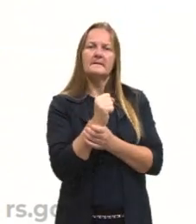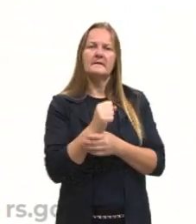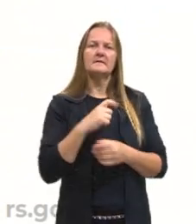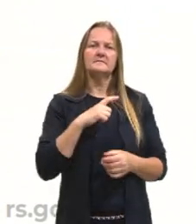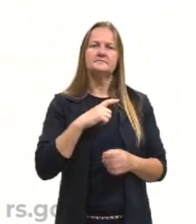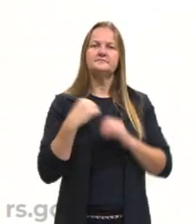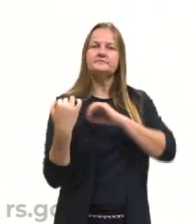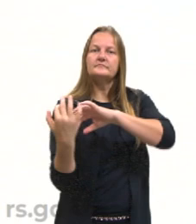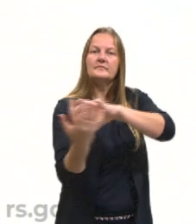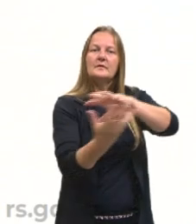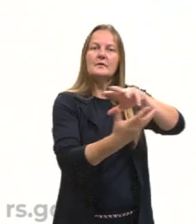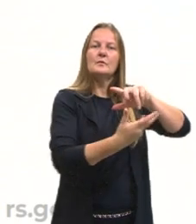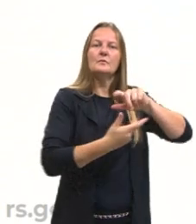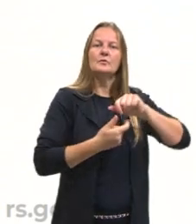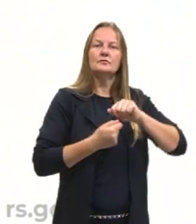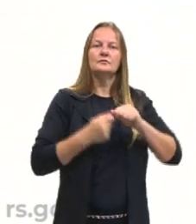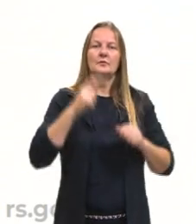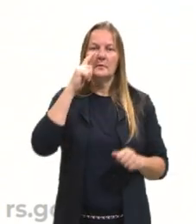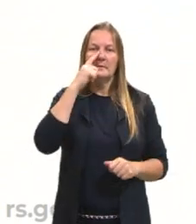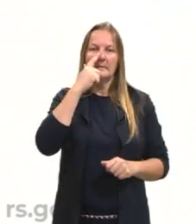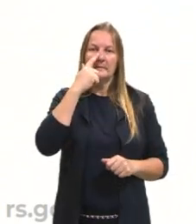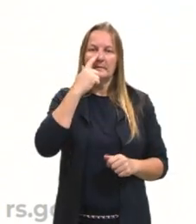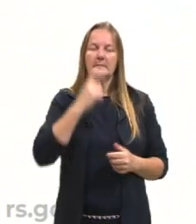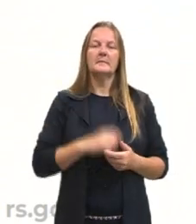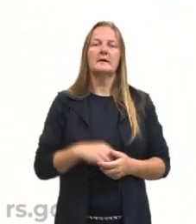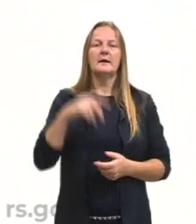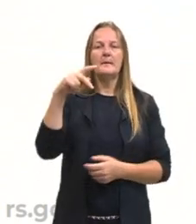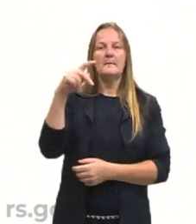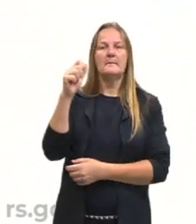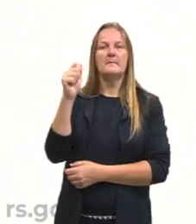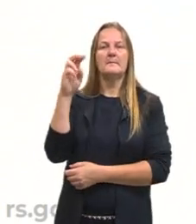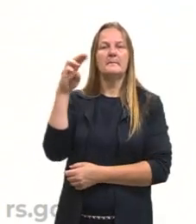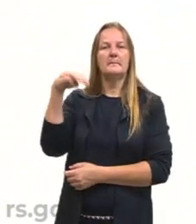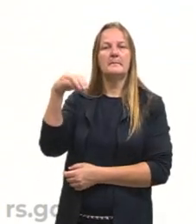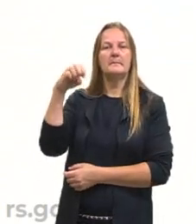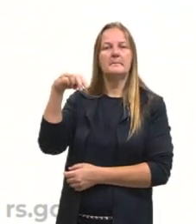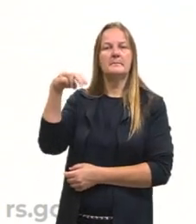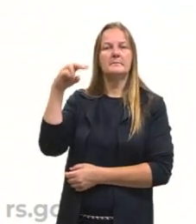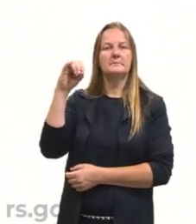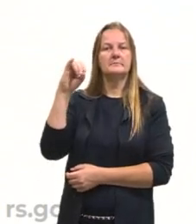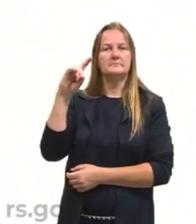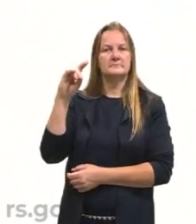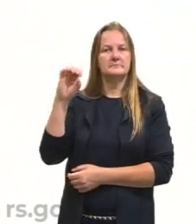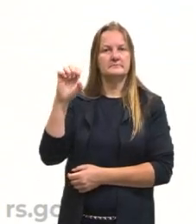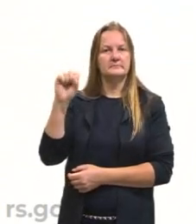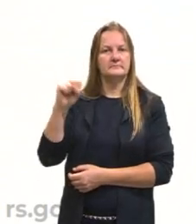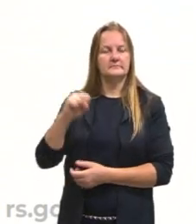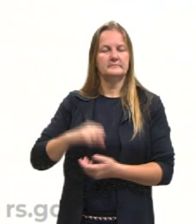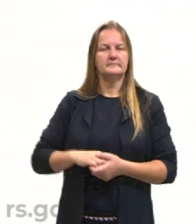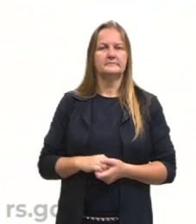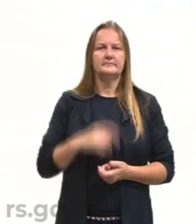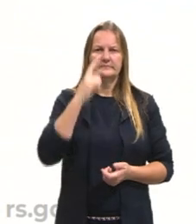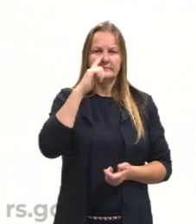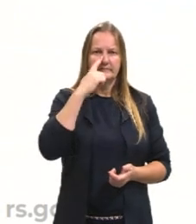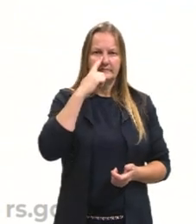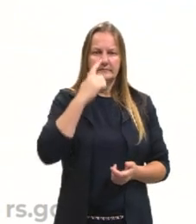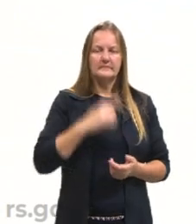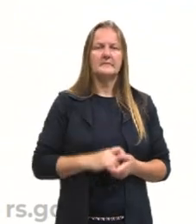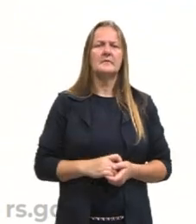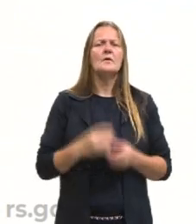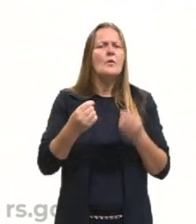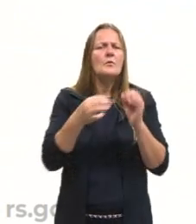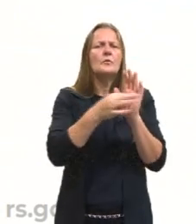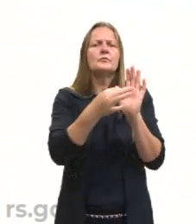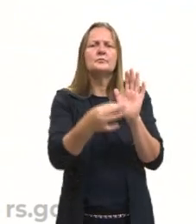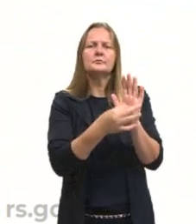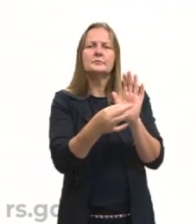o mundo de Parmênides. Então, como chegar a partir dos sentidos que nos geram opiniões, e essas